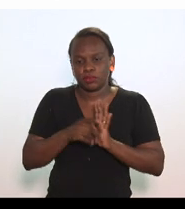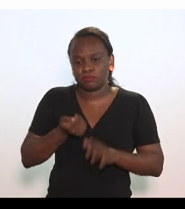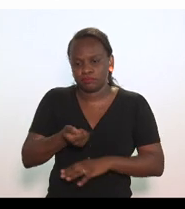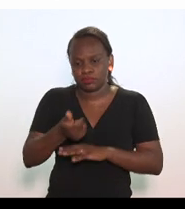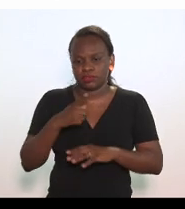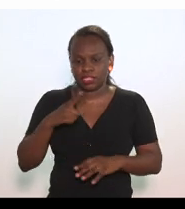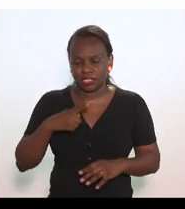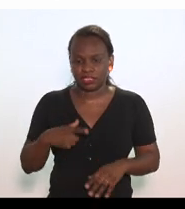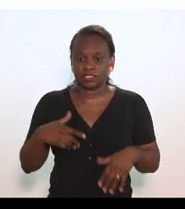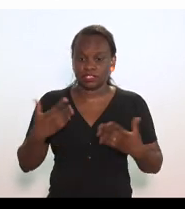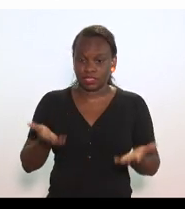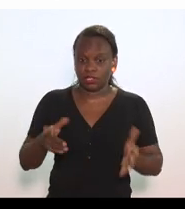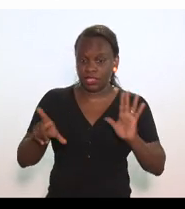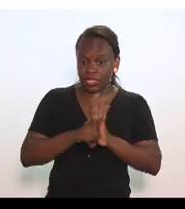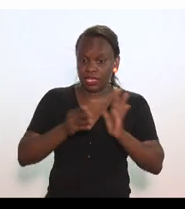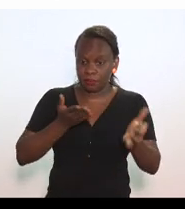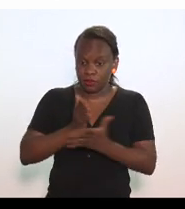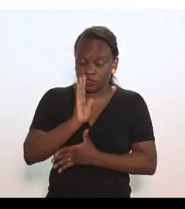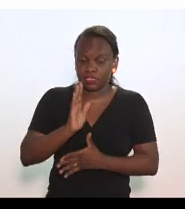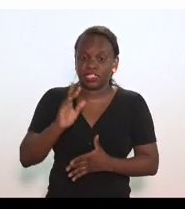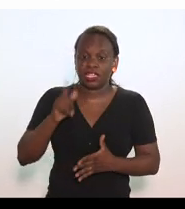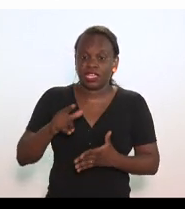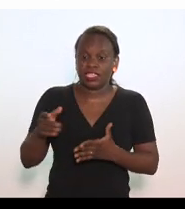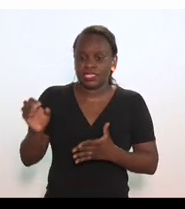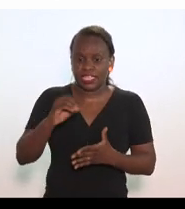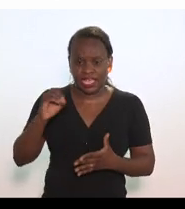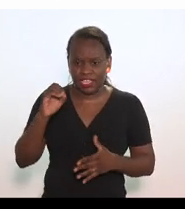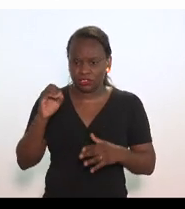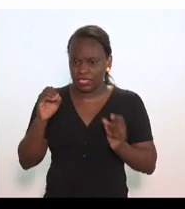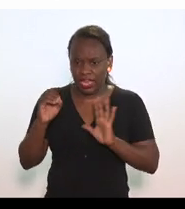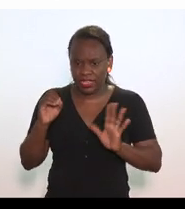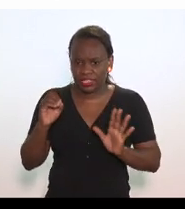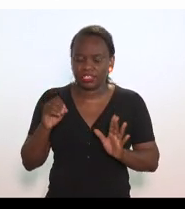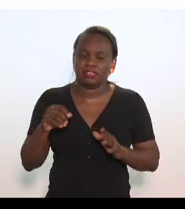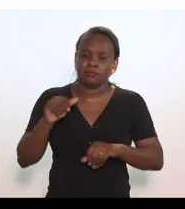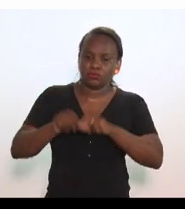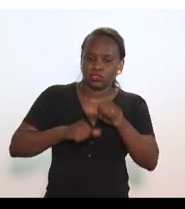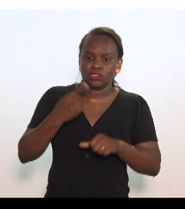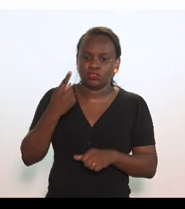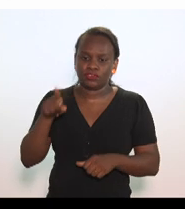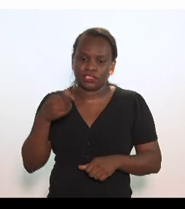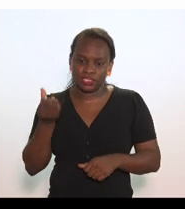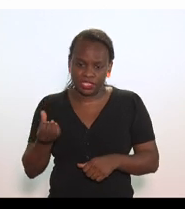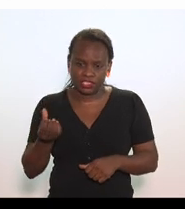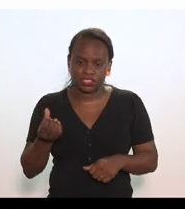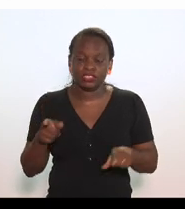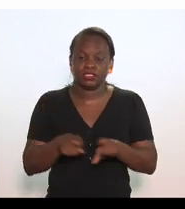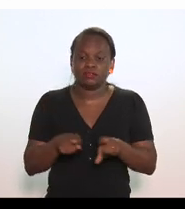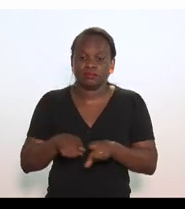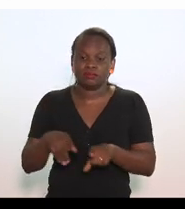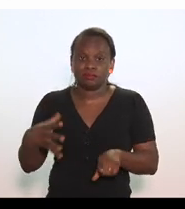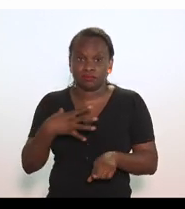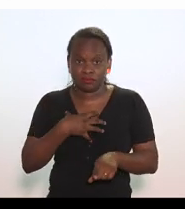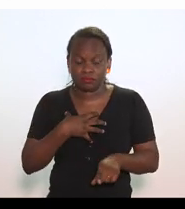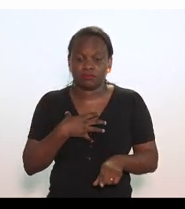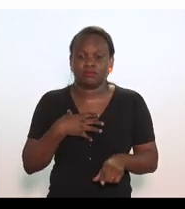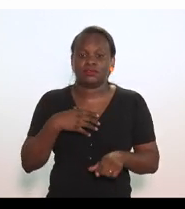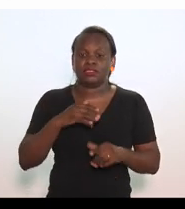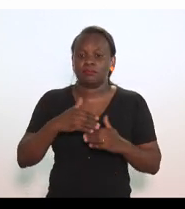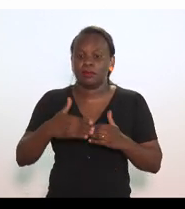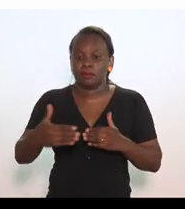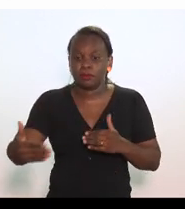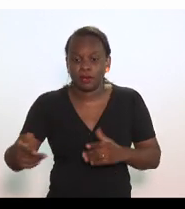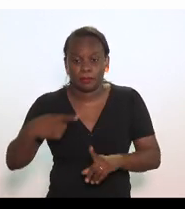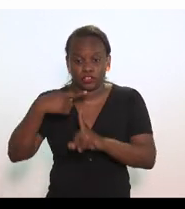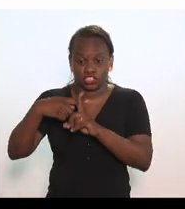Então, a aprovação dessa lei sai de uma arrecadação de 0% para 1,6%. E o impacto no resto da cadeia é